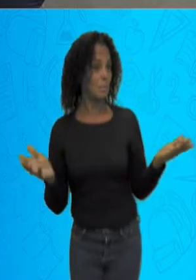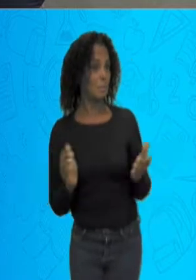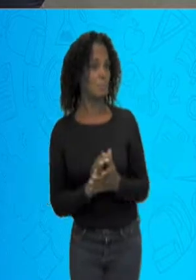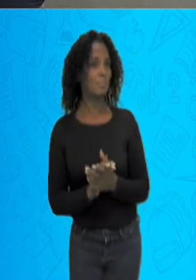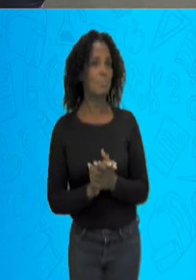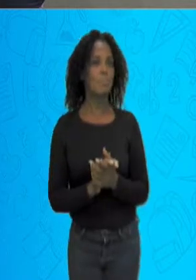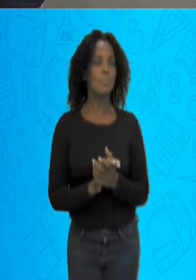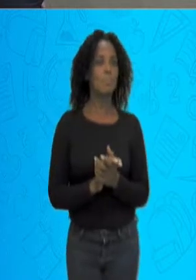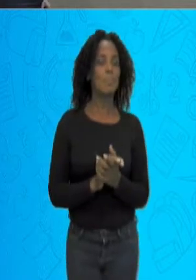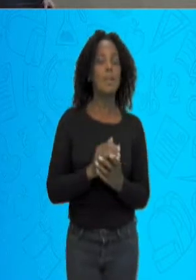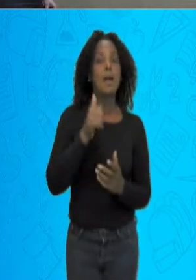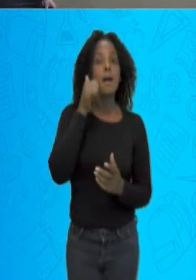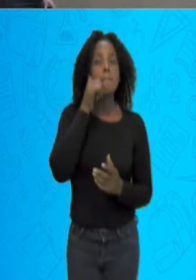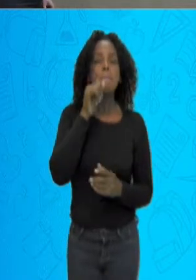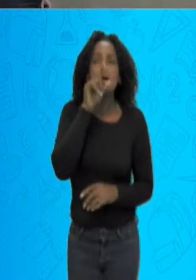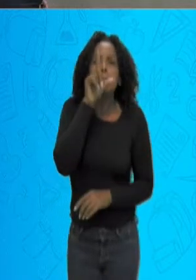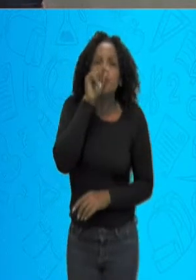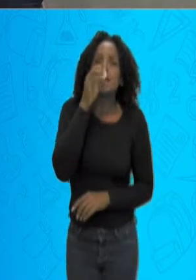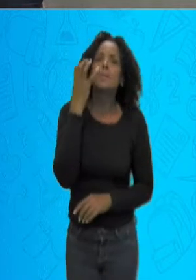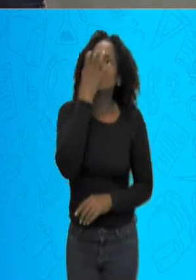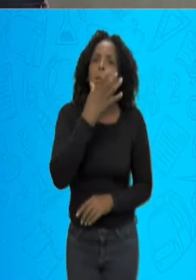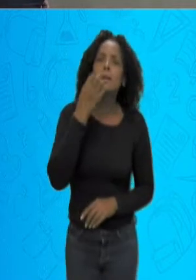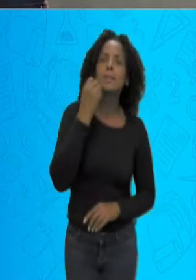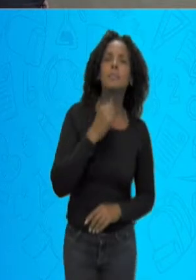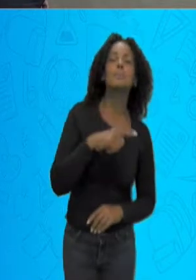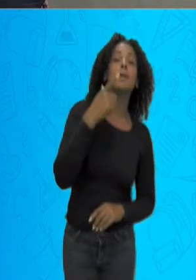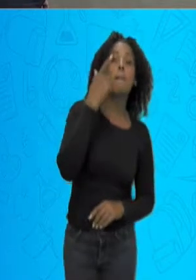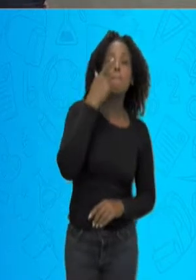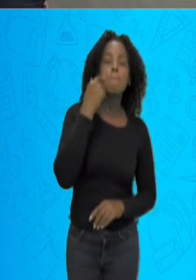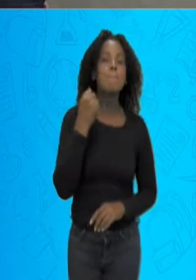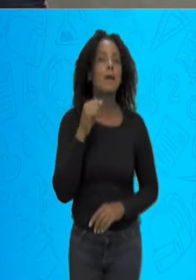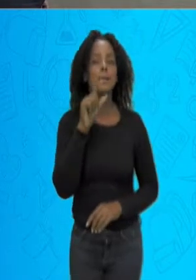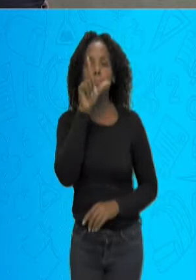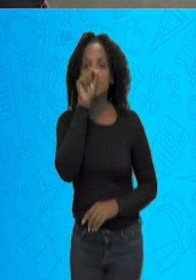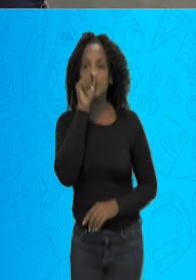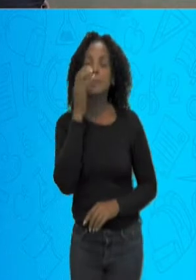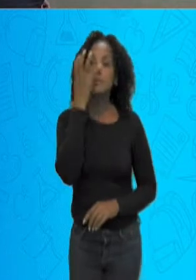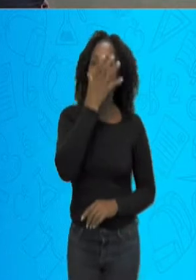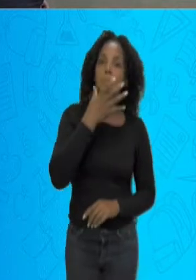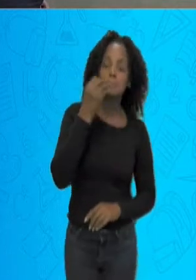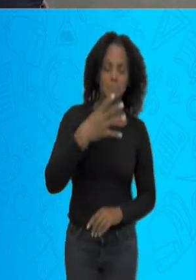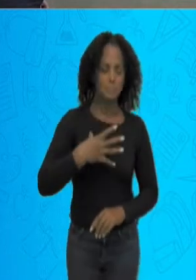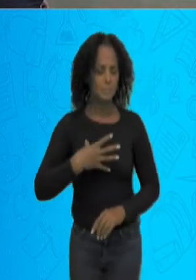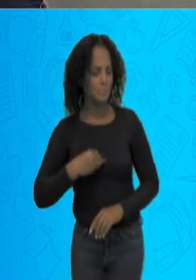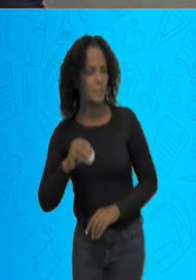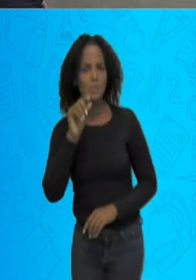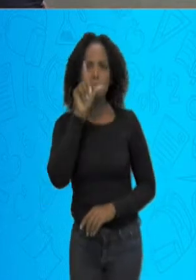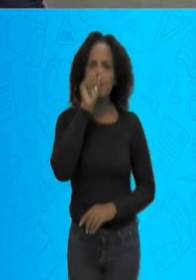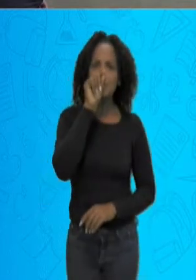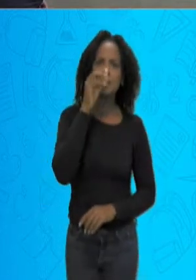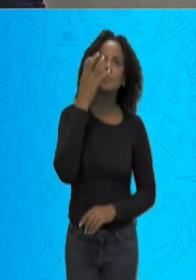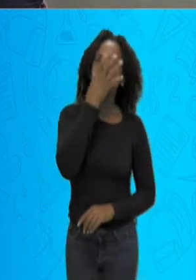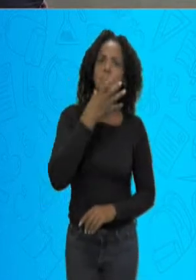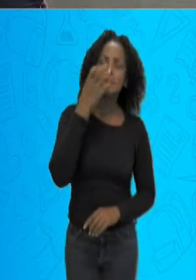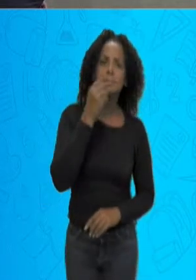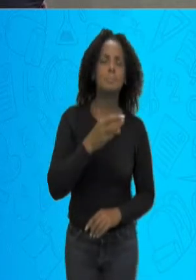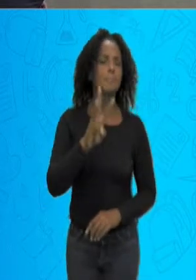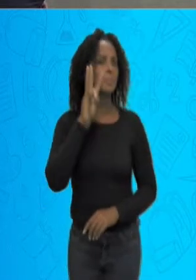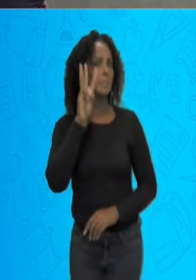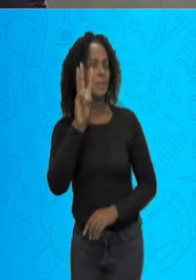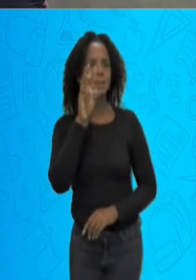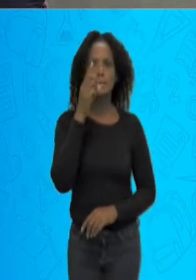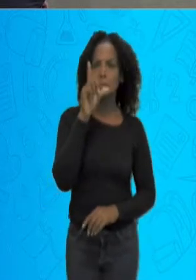Mãe passarinho pia. Pai passarinho pia. Filho passarinho pia. Três